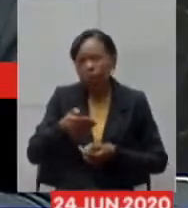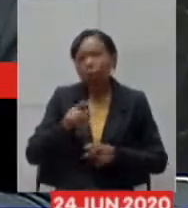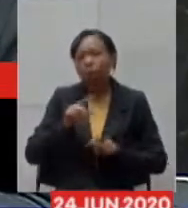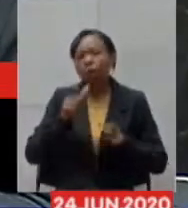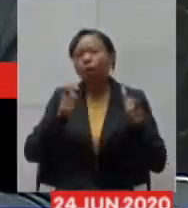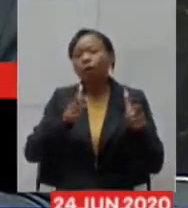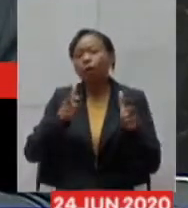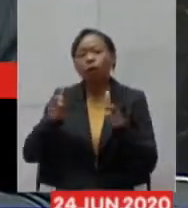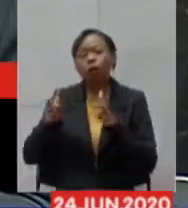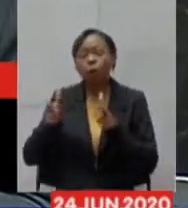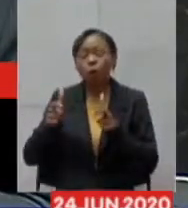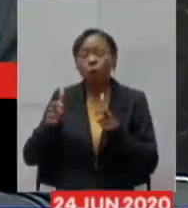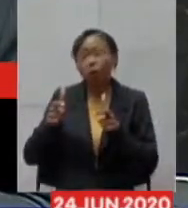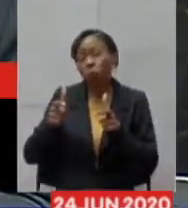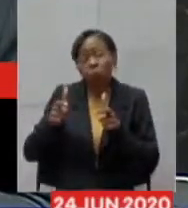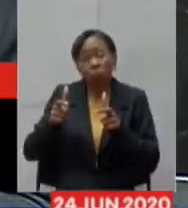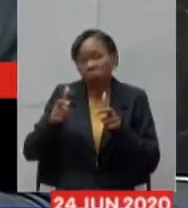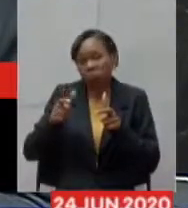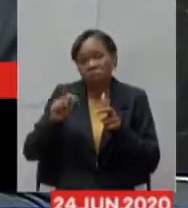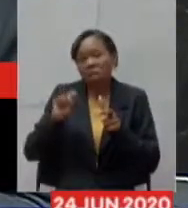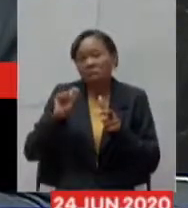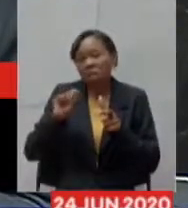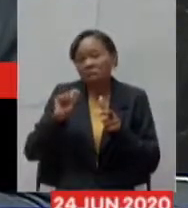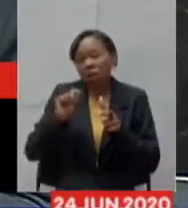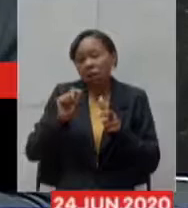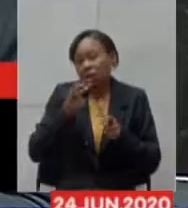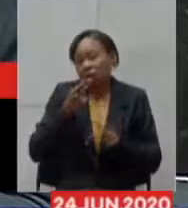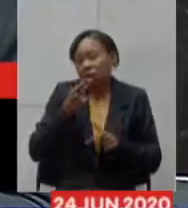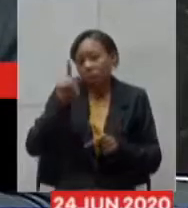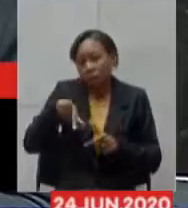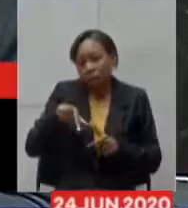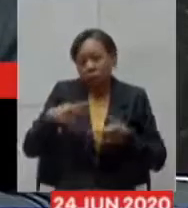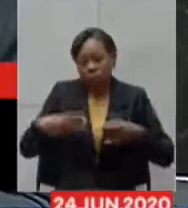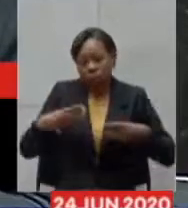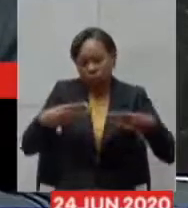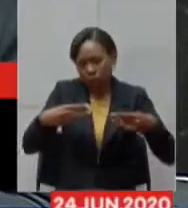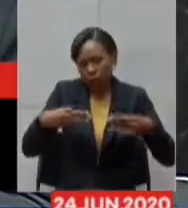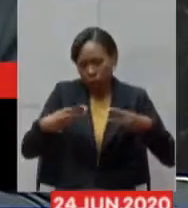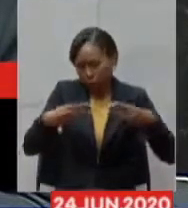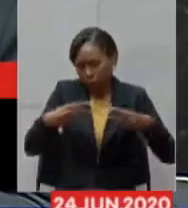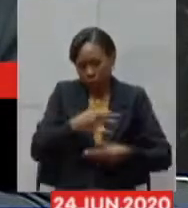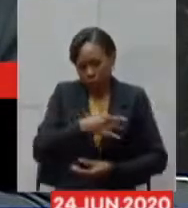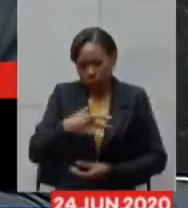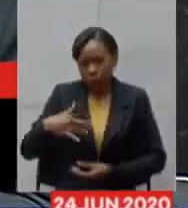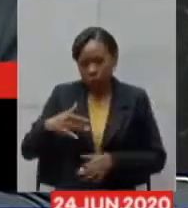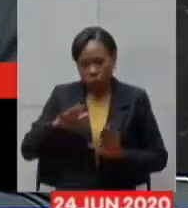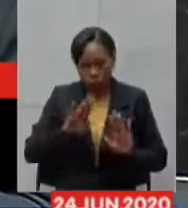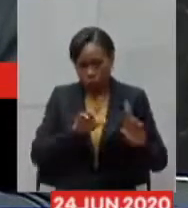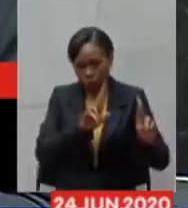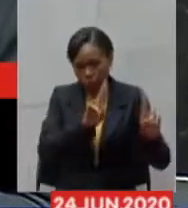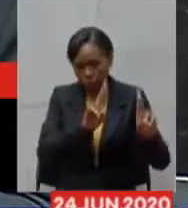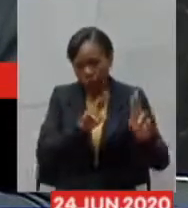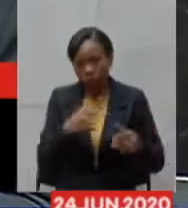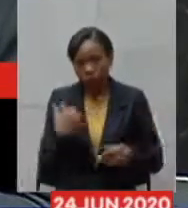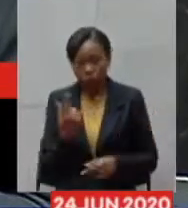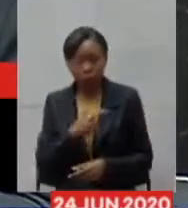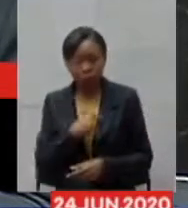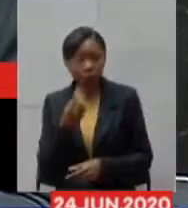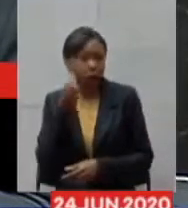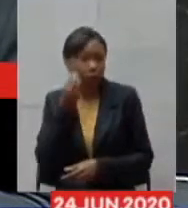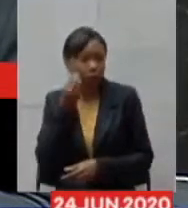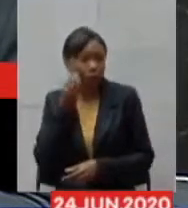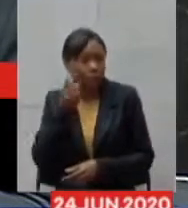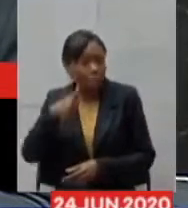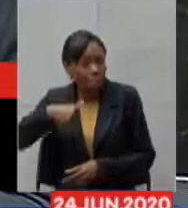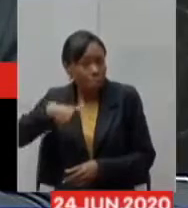credenciado é o ministério nós apresentamos os nossos pedidos eles avaliam nós estamos buscando mais credenciamentos